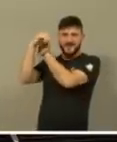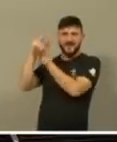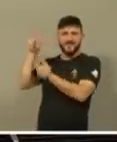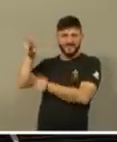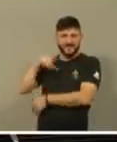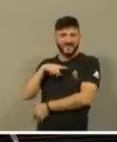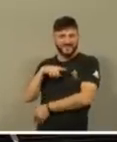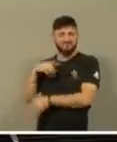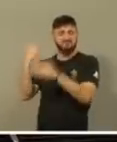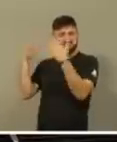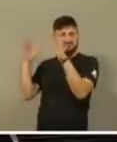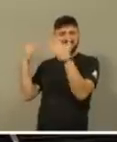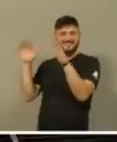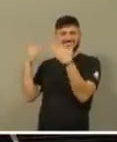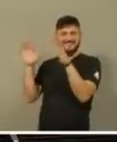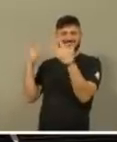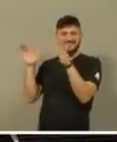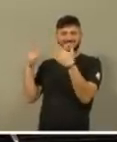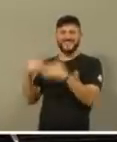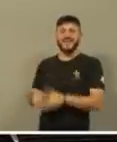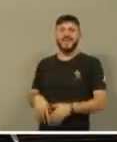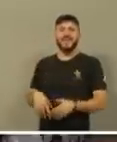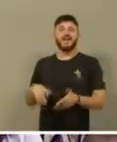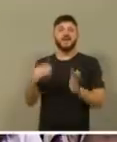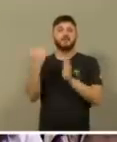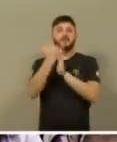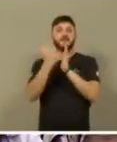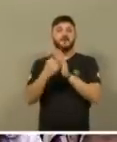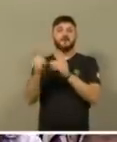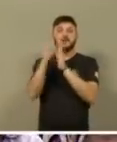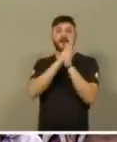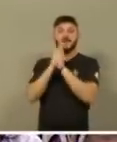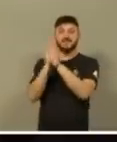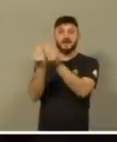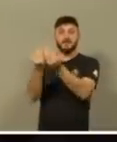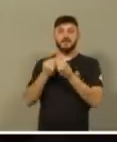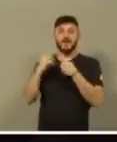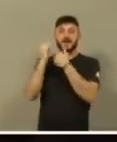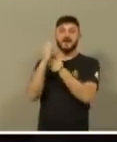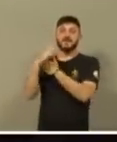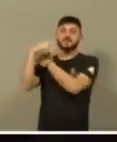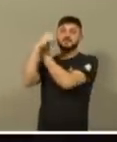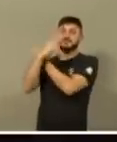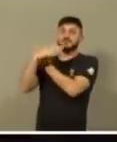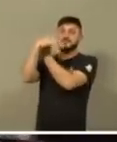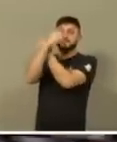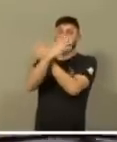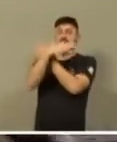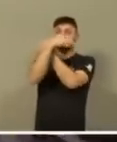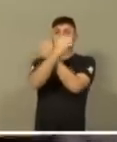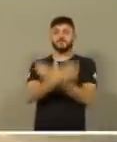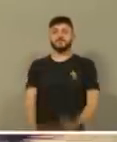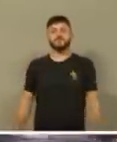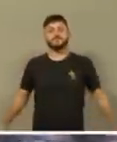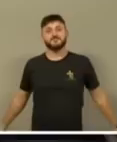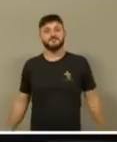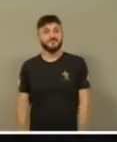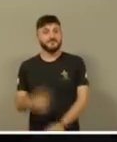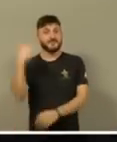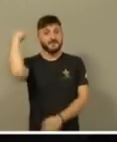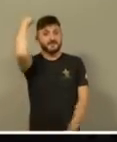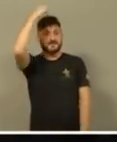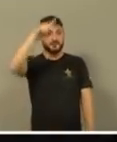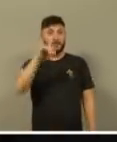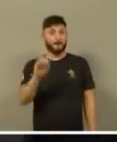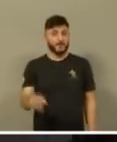aí uma salva de palmas, como é que é? rezar me dá asas, São Pio